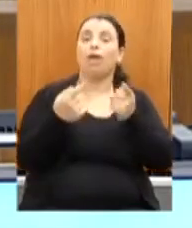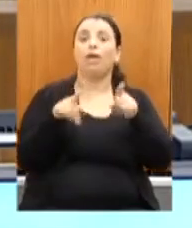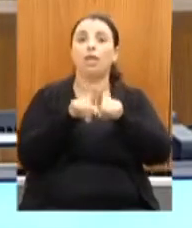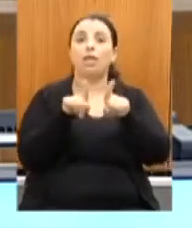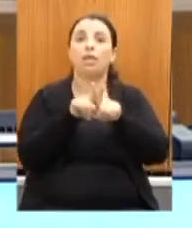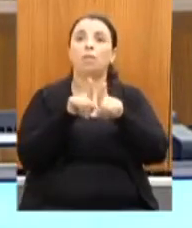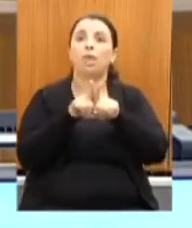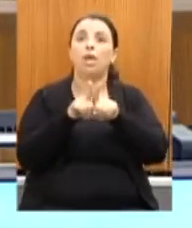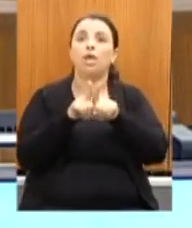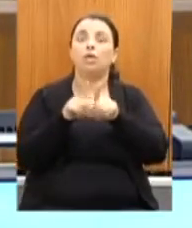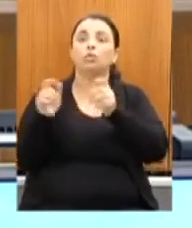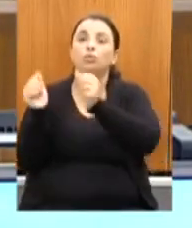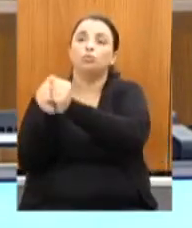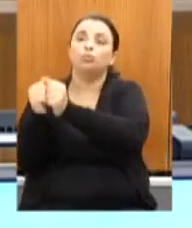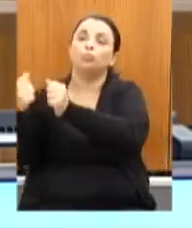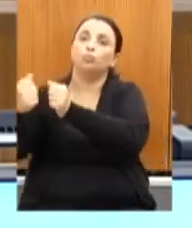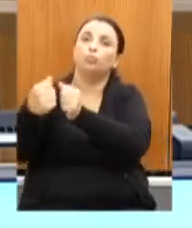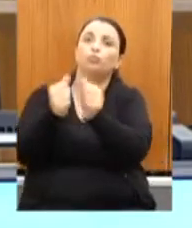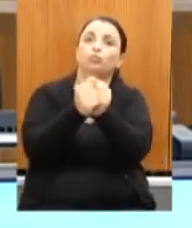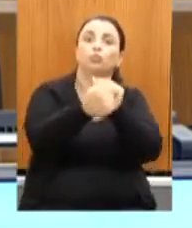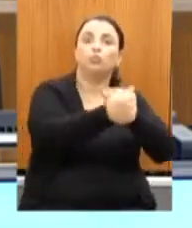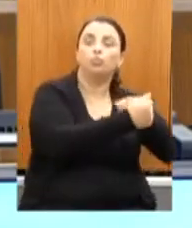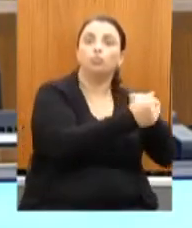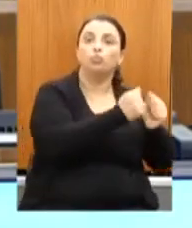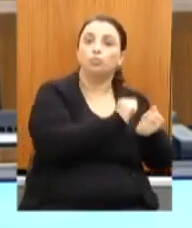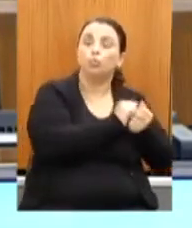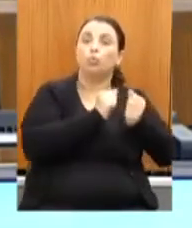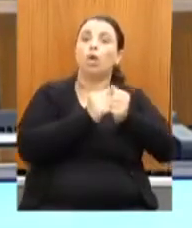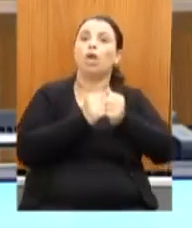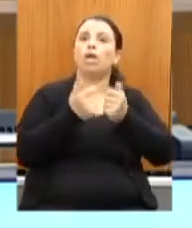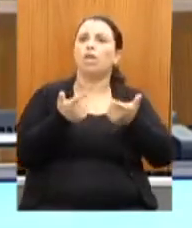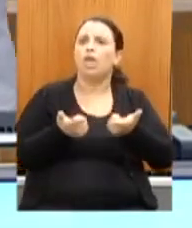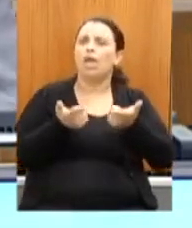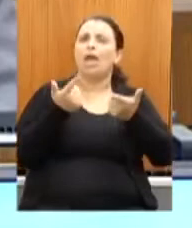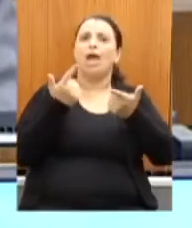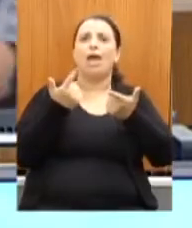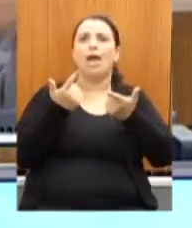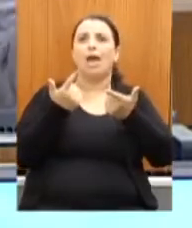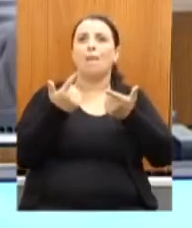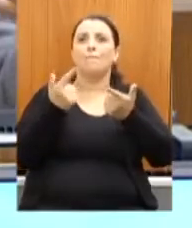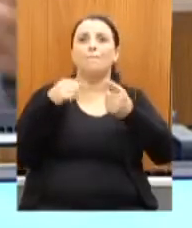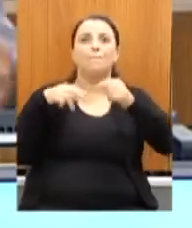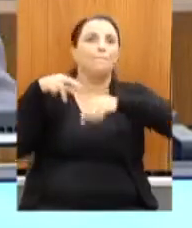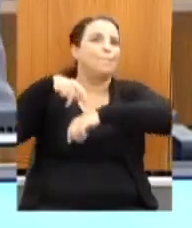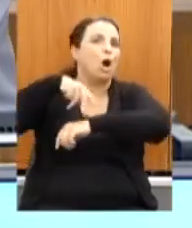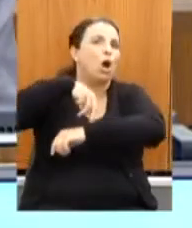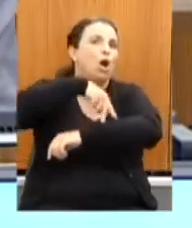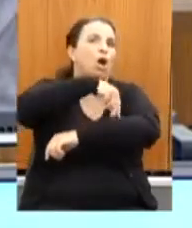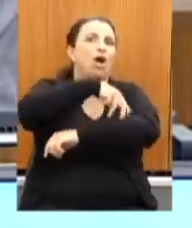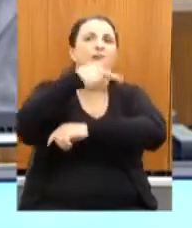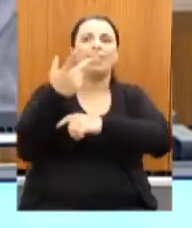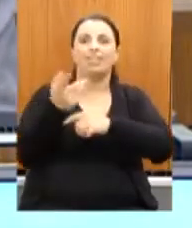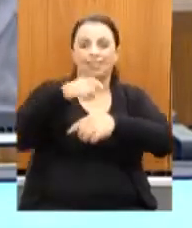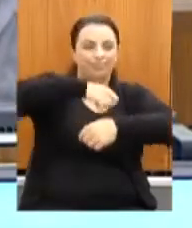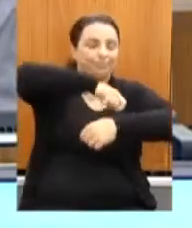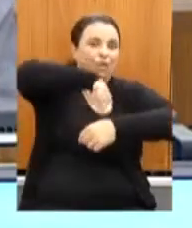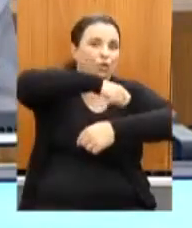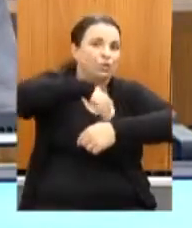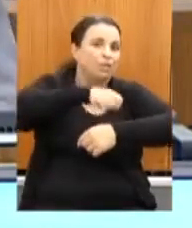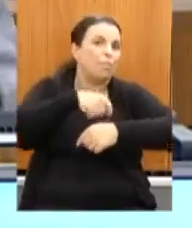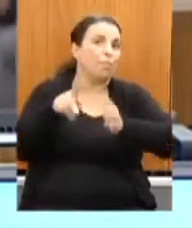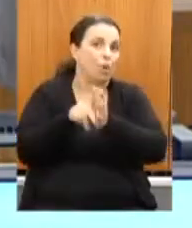agrega a ele os arranjos criativos da capital, como a moda, como a cozinha mineira, como o